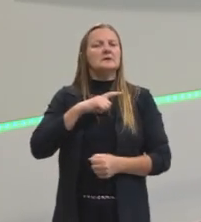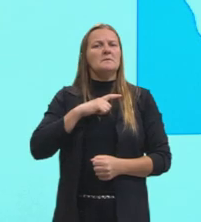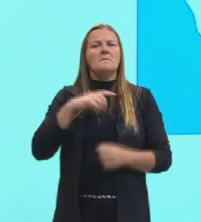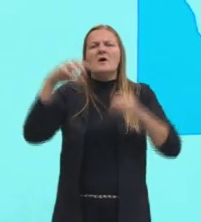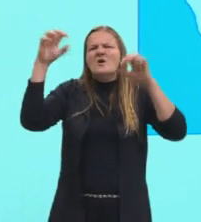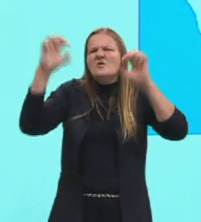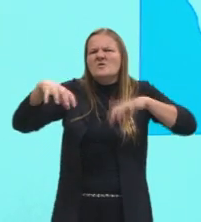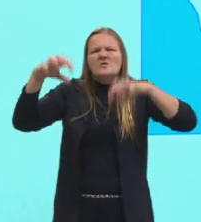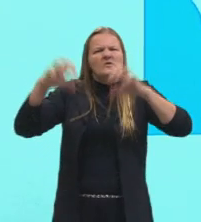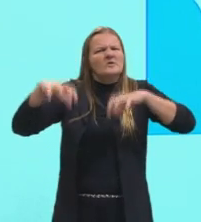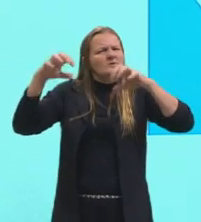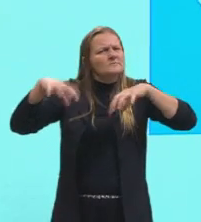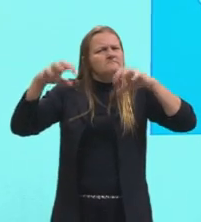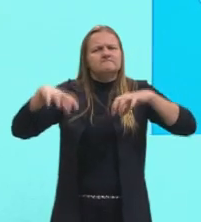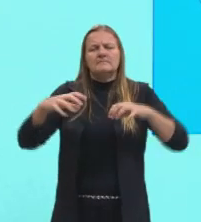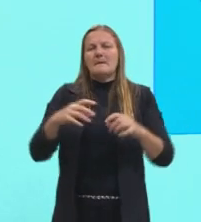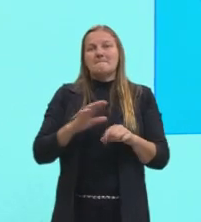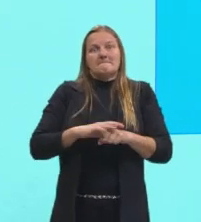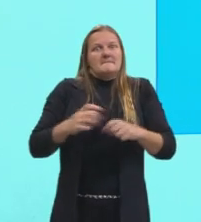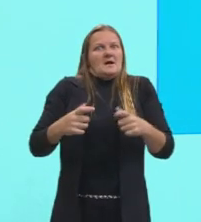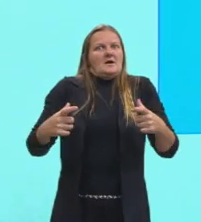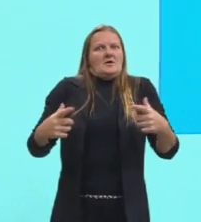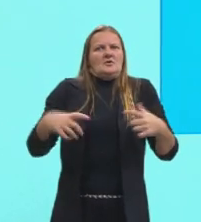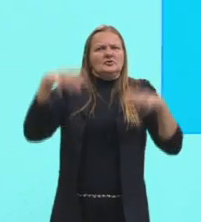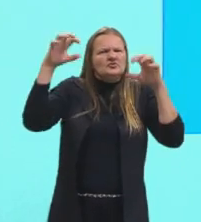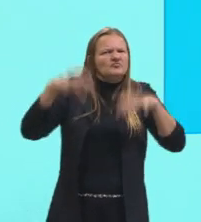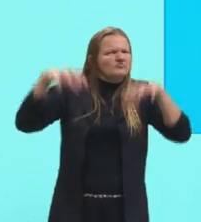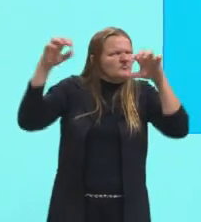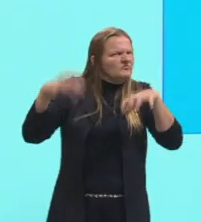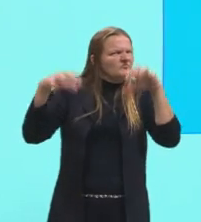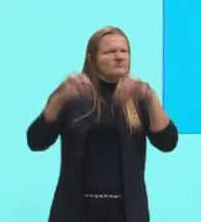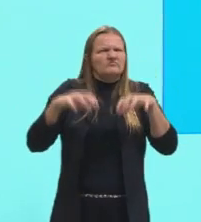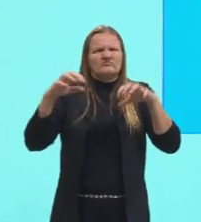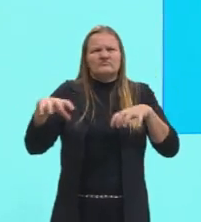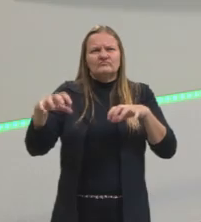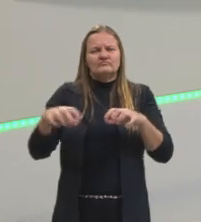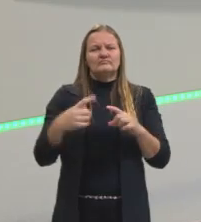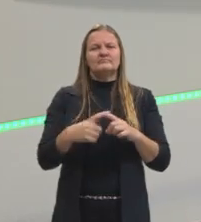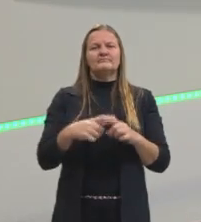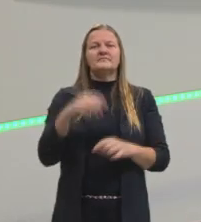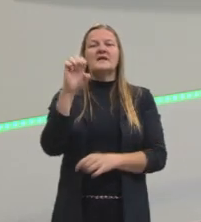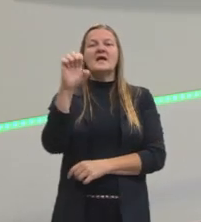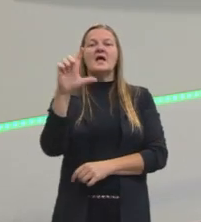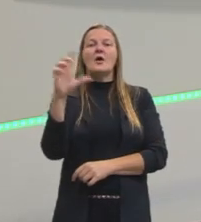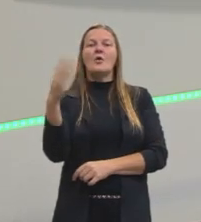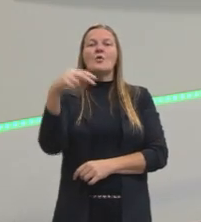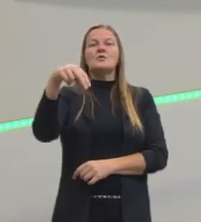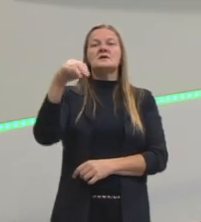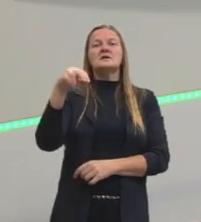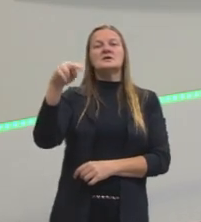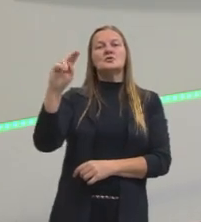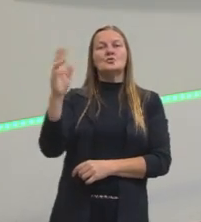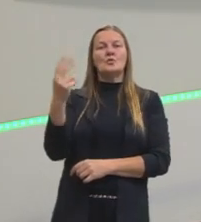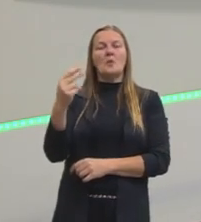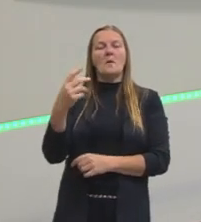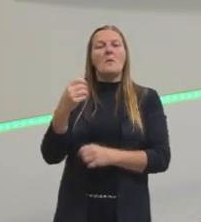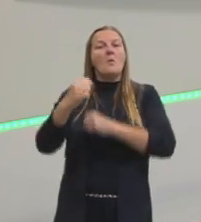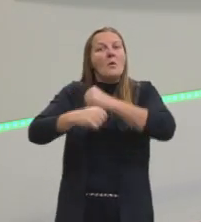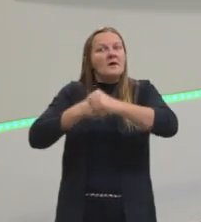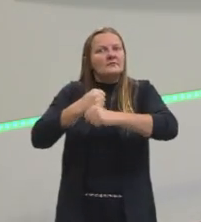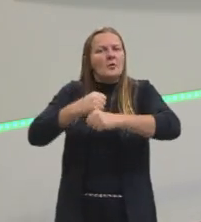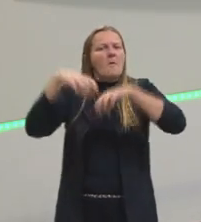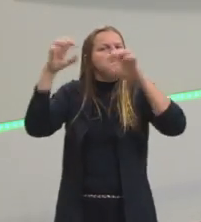certo? Temos uma condição de chuva maior, certo, gurizada? Então, lembra, El Nino, um ano chuvoso, um ano com bastante